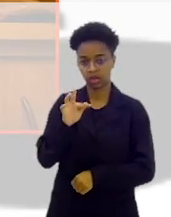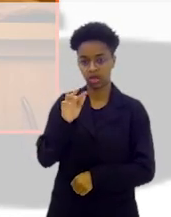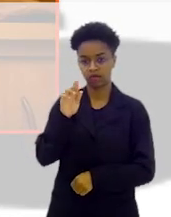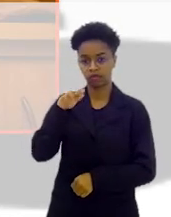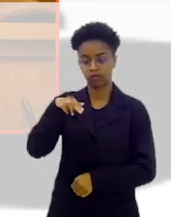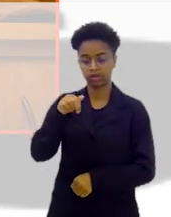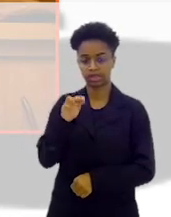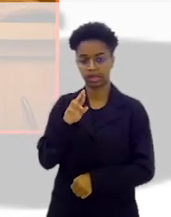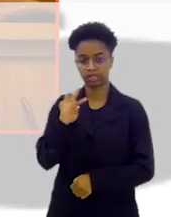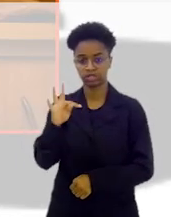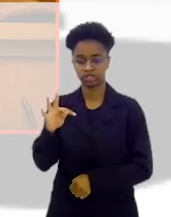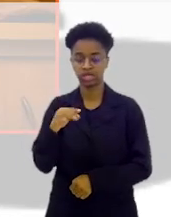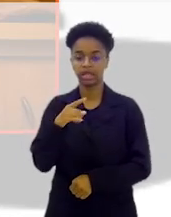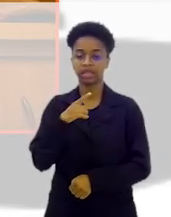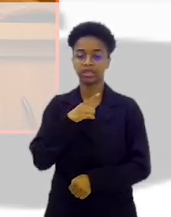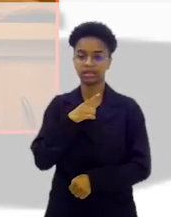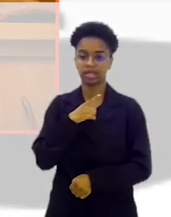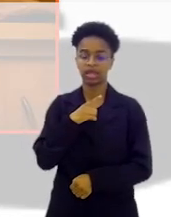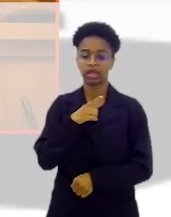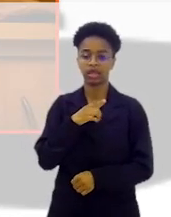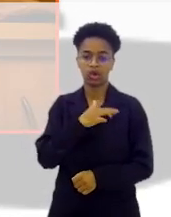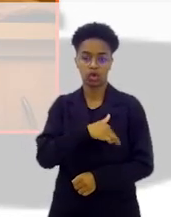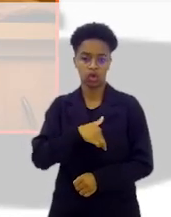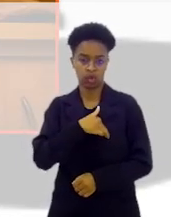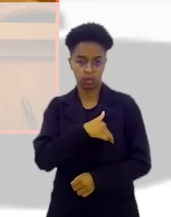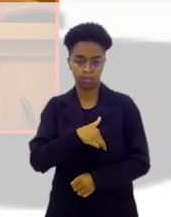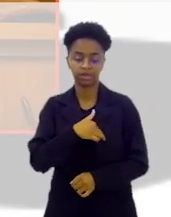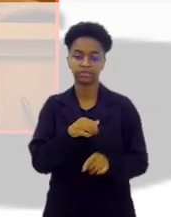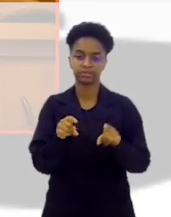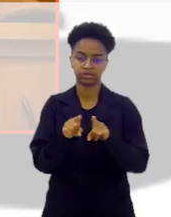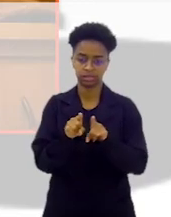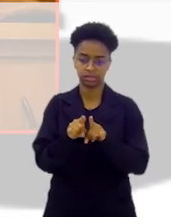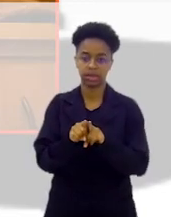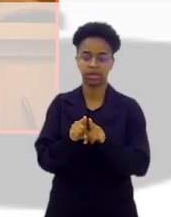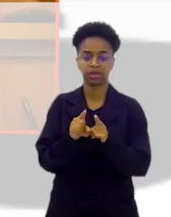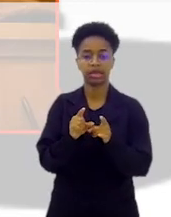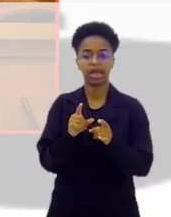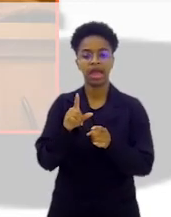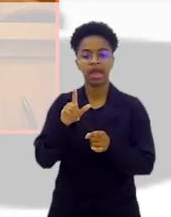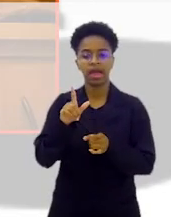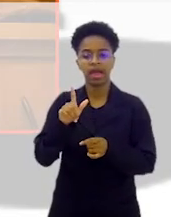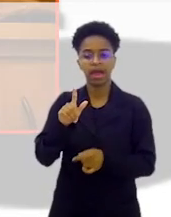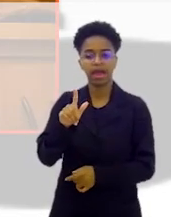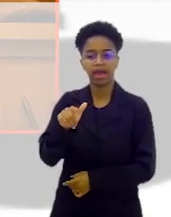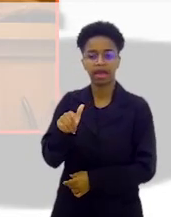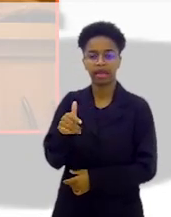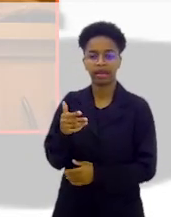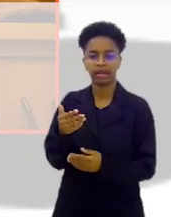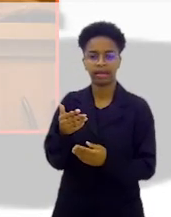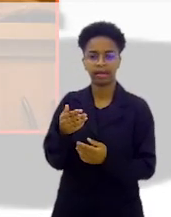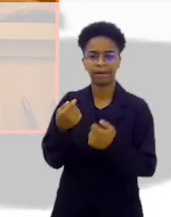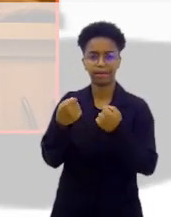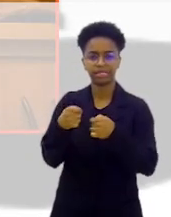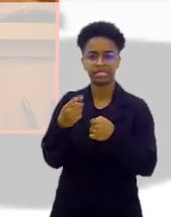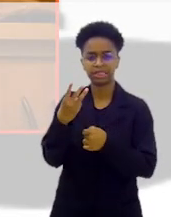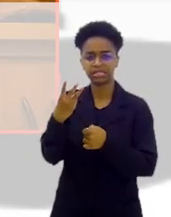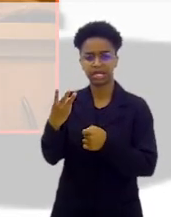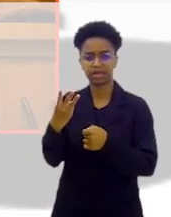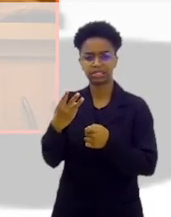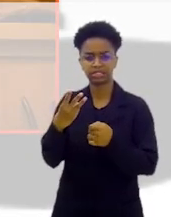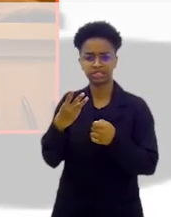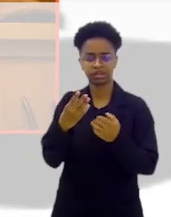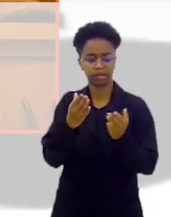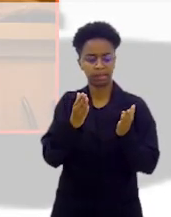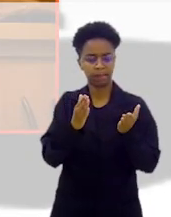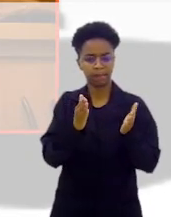com um romance chamado Glória e Agonia, de Espicueta, de Campo Amor. Esse aí tem que ser feito em três